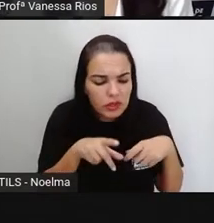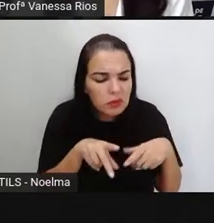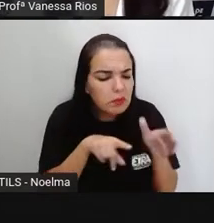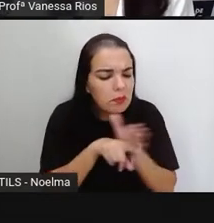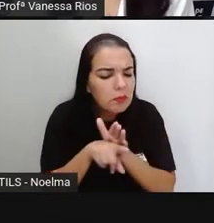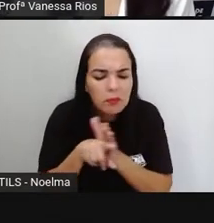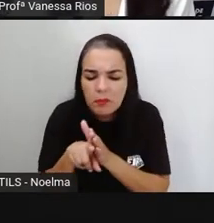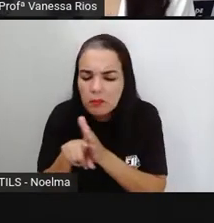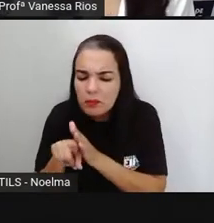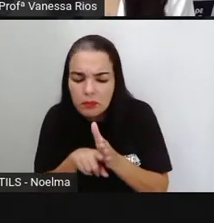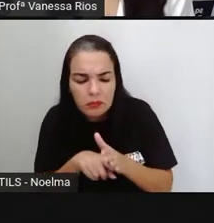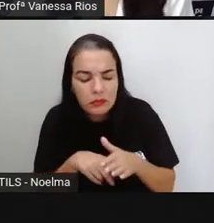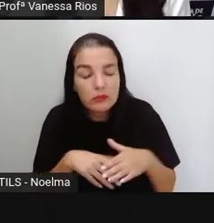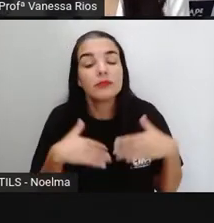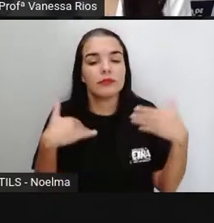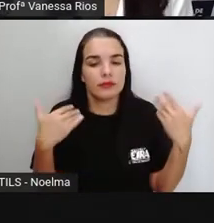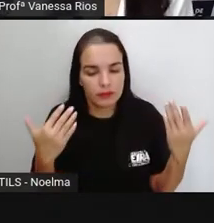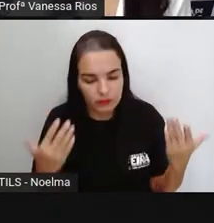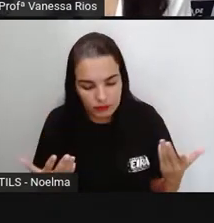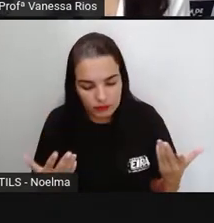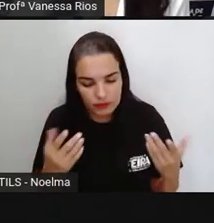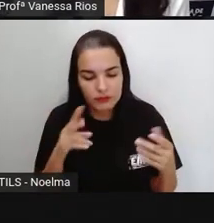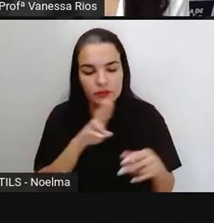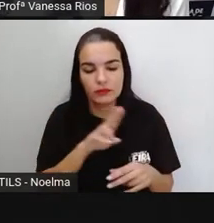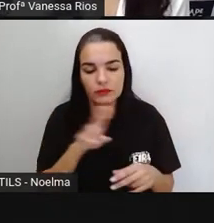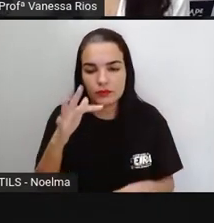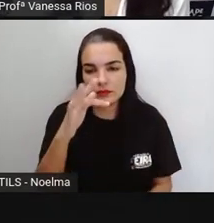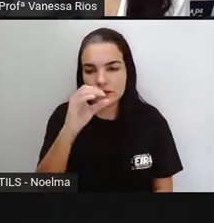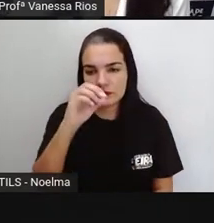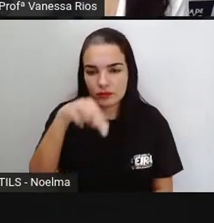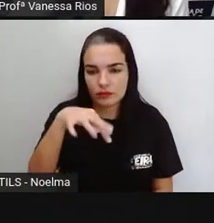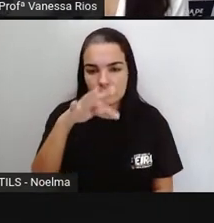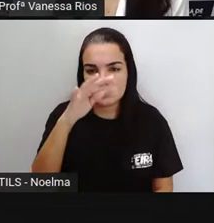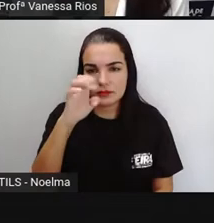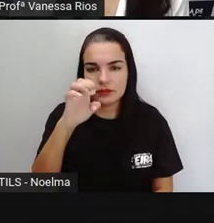comunicação onde a notícia pode ser veiculada.